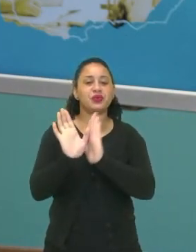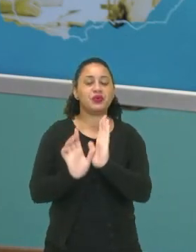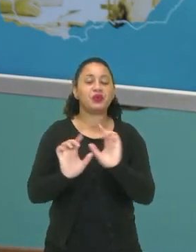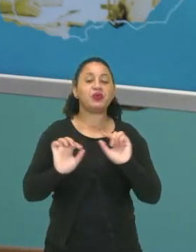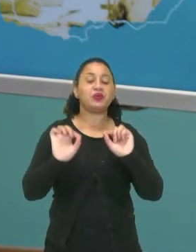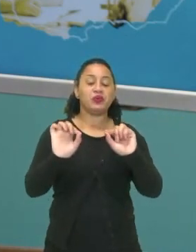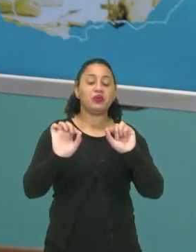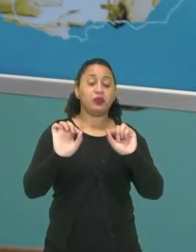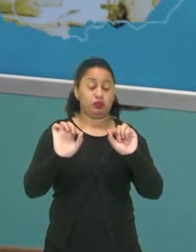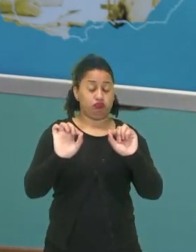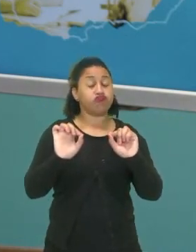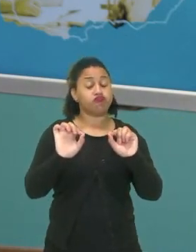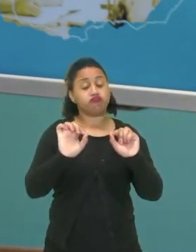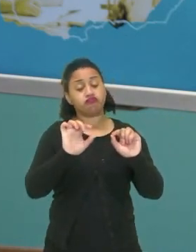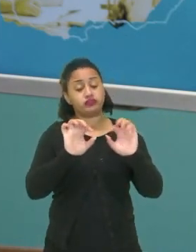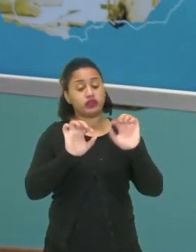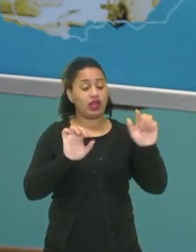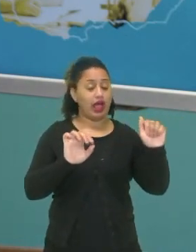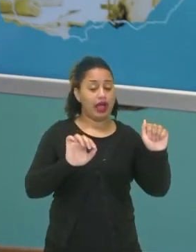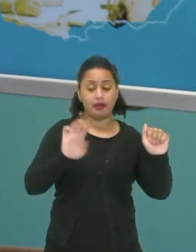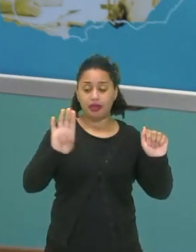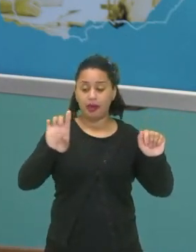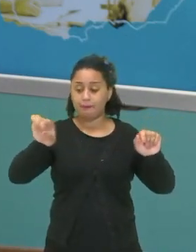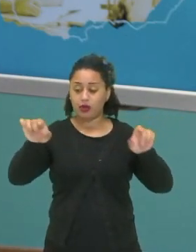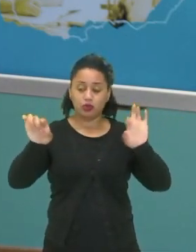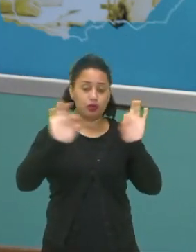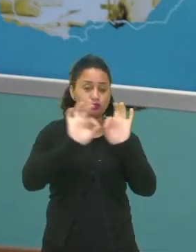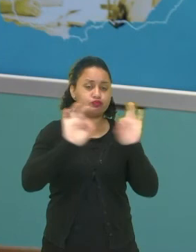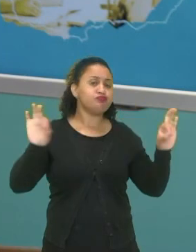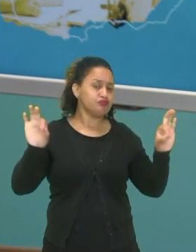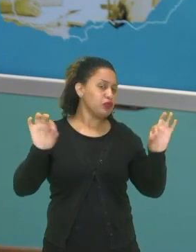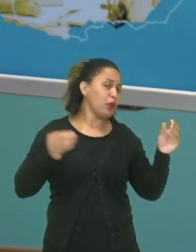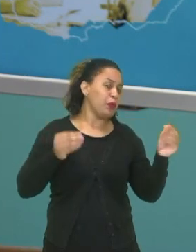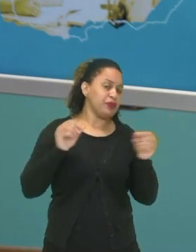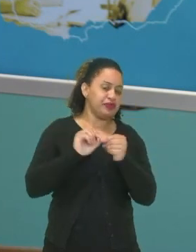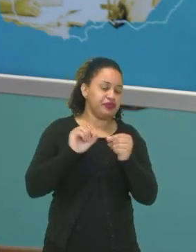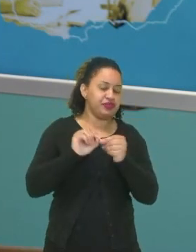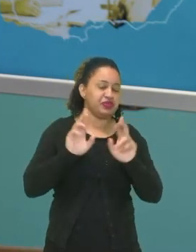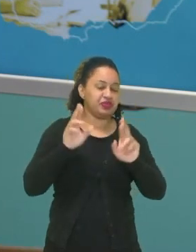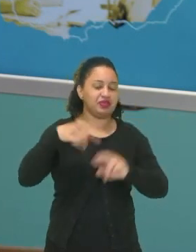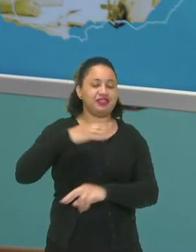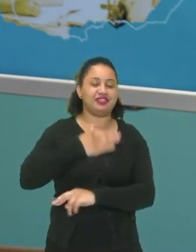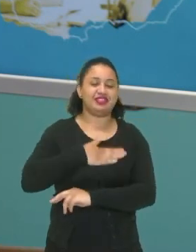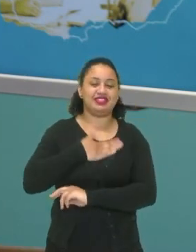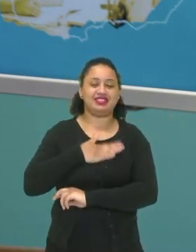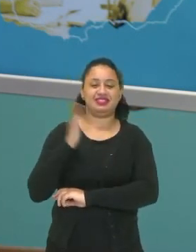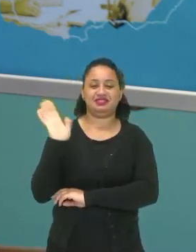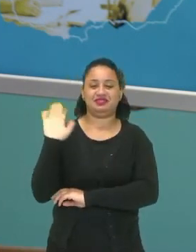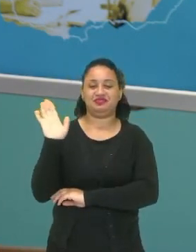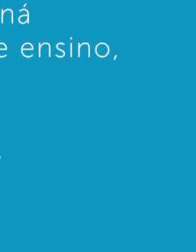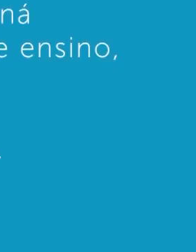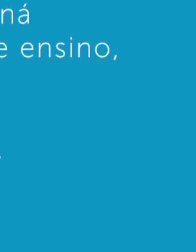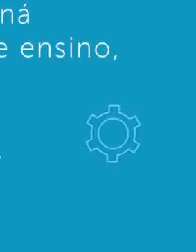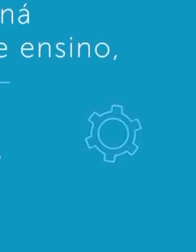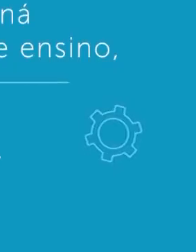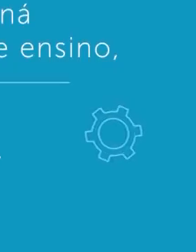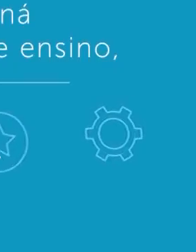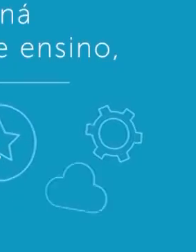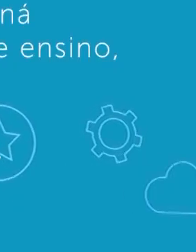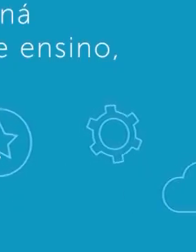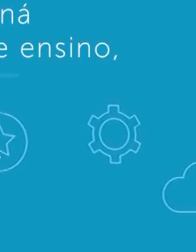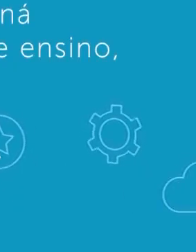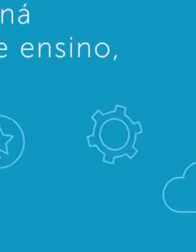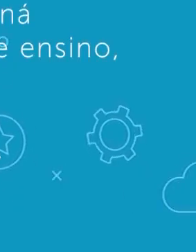falamos sobre a distância entre dois pontos. Espero que vocês tenham gostado e até breve. Transcrição